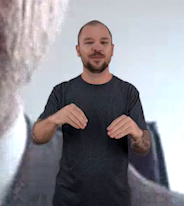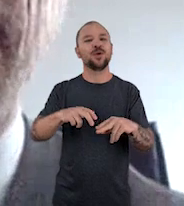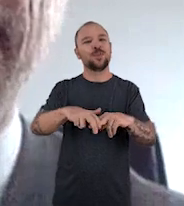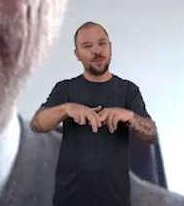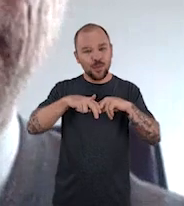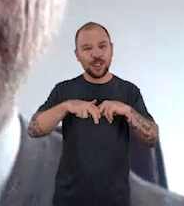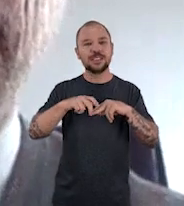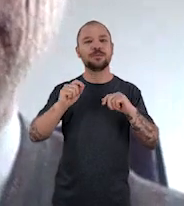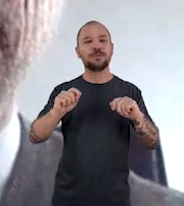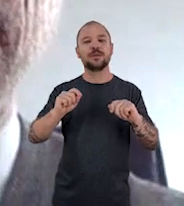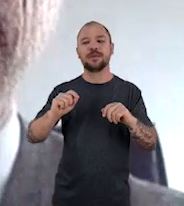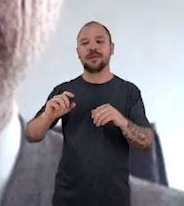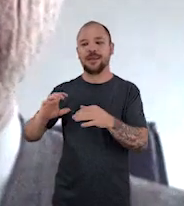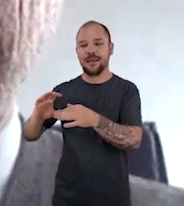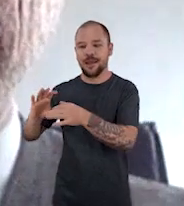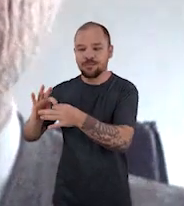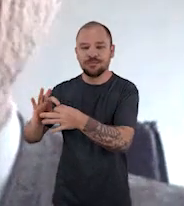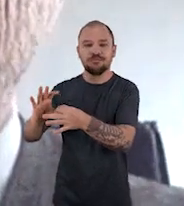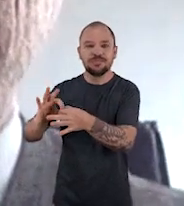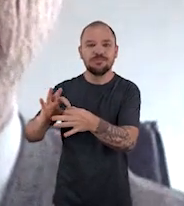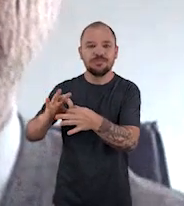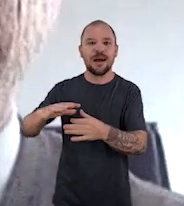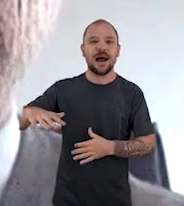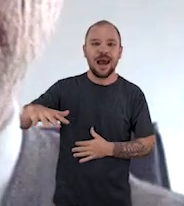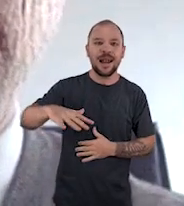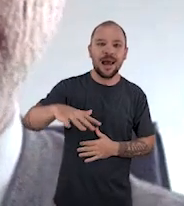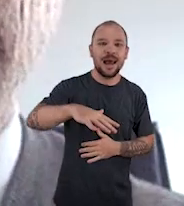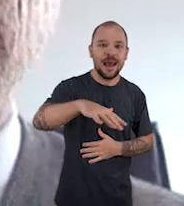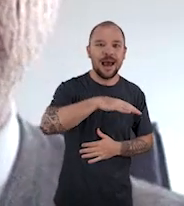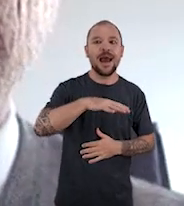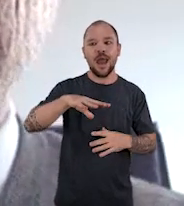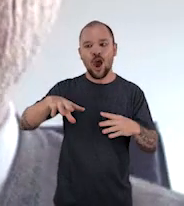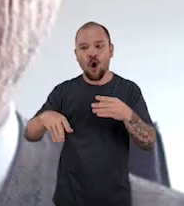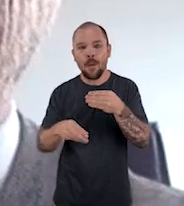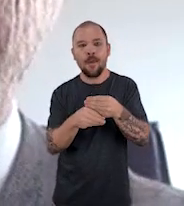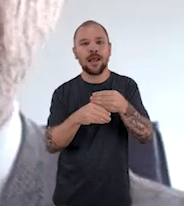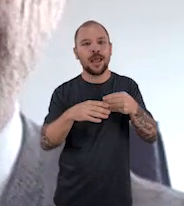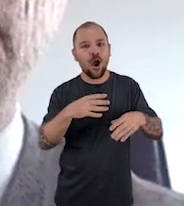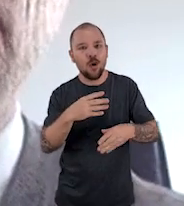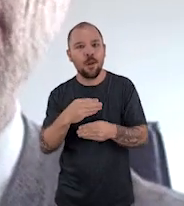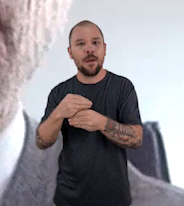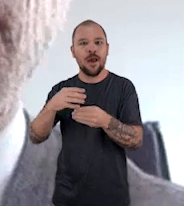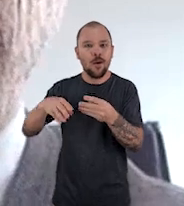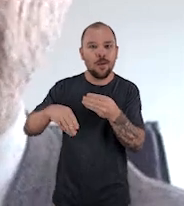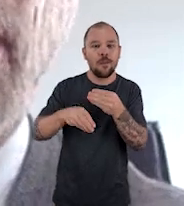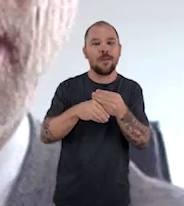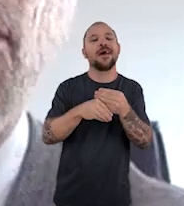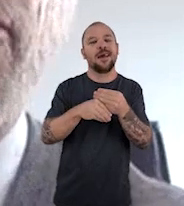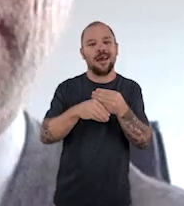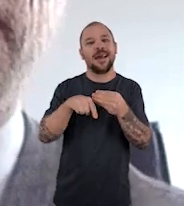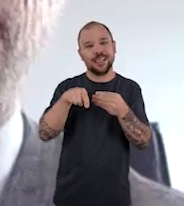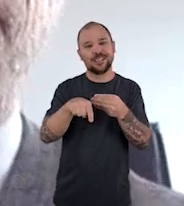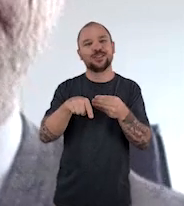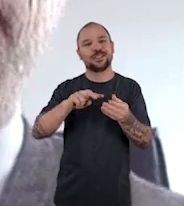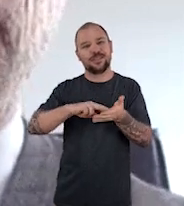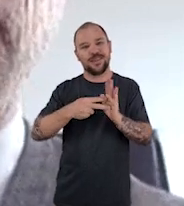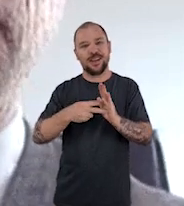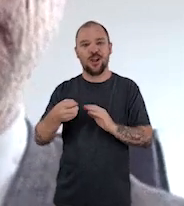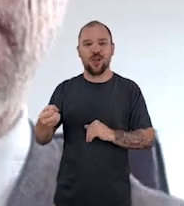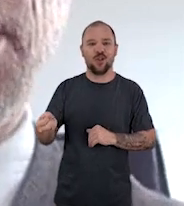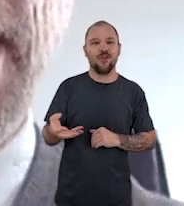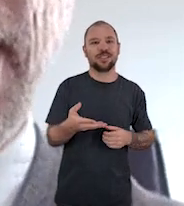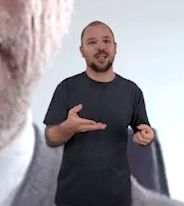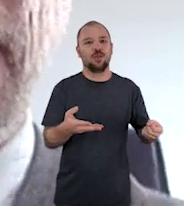o todo. Então, a necessidade dessa integração dessas expertise e, com isso, a inovação,